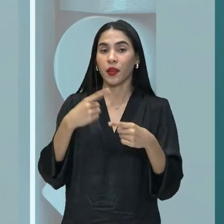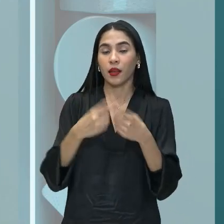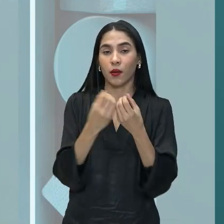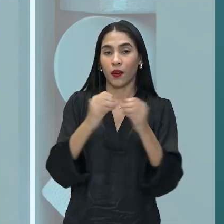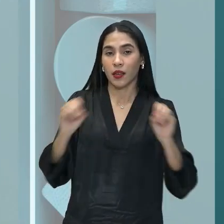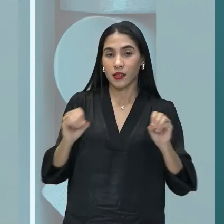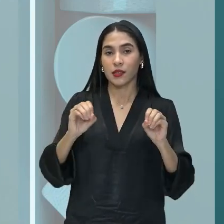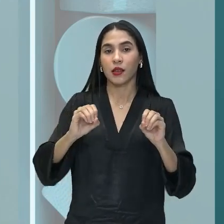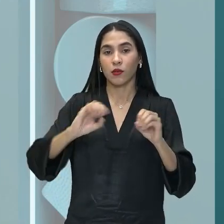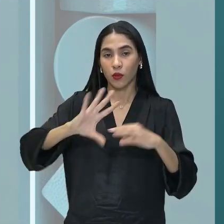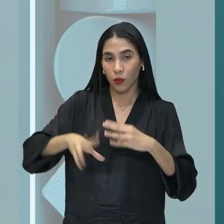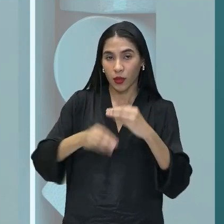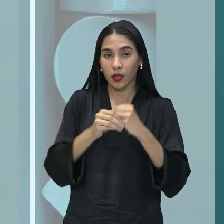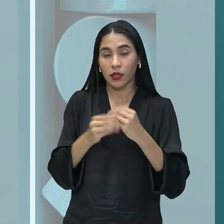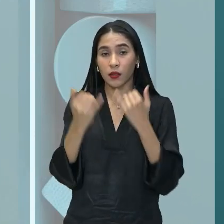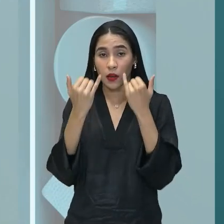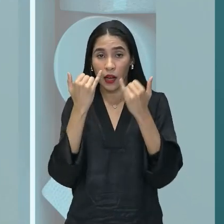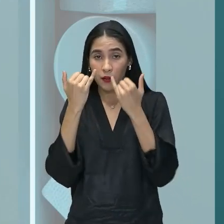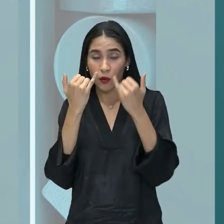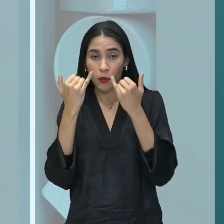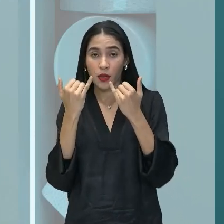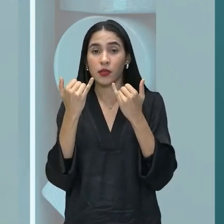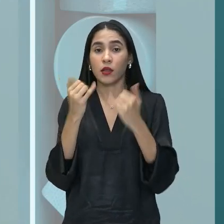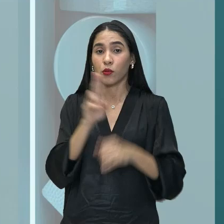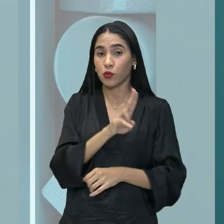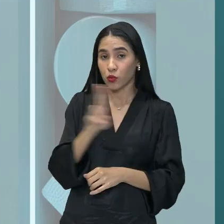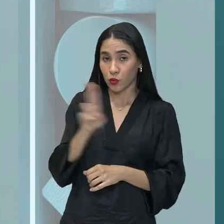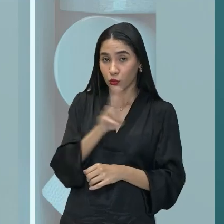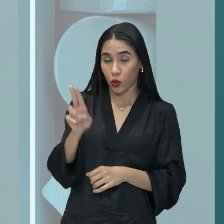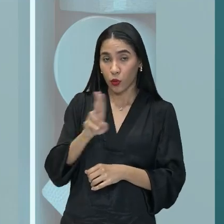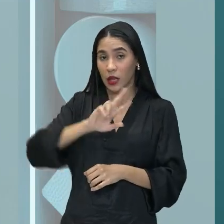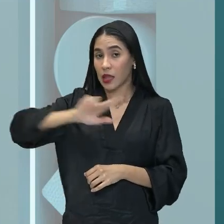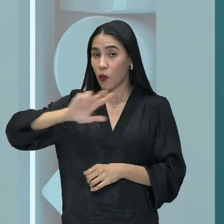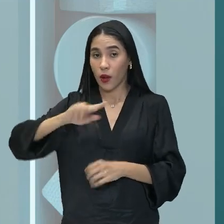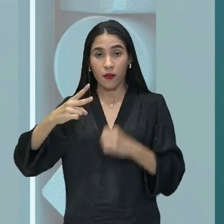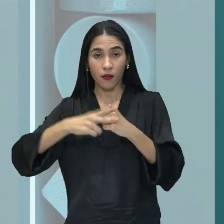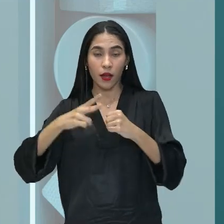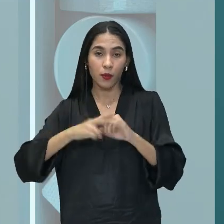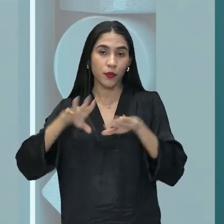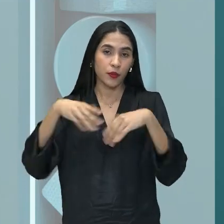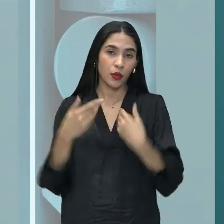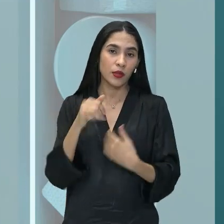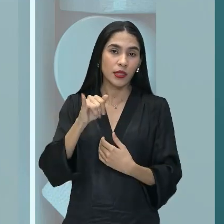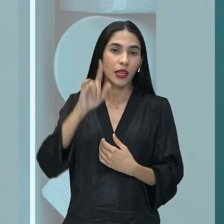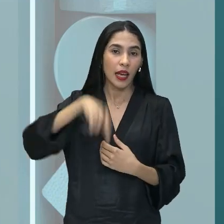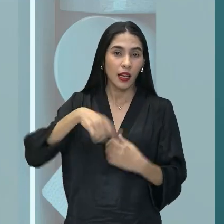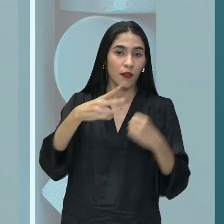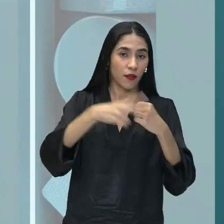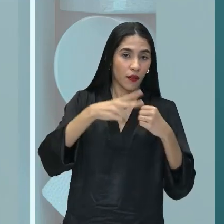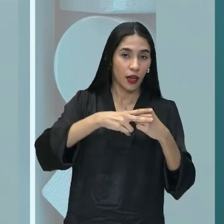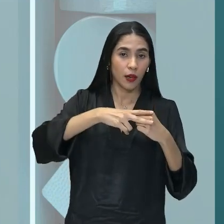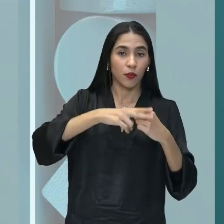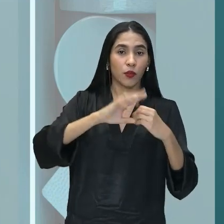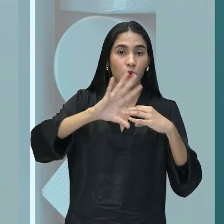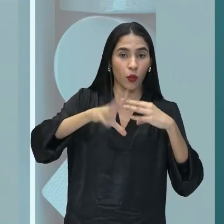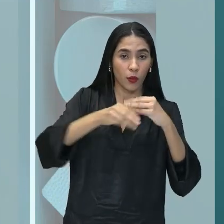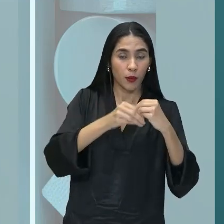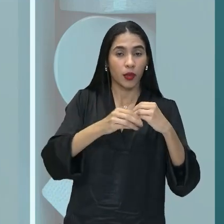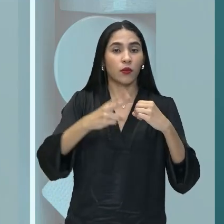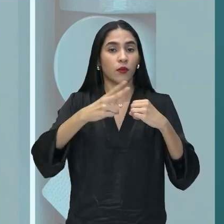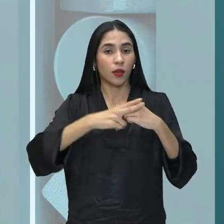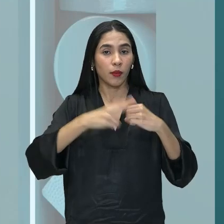está completando a informação de um nome, e não de um verbo agora. Então, se for um verbo, complemento verbal,